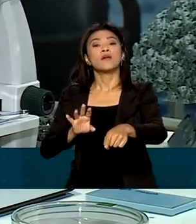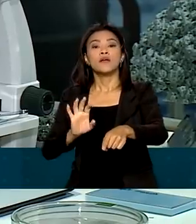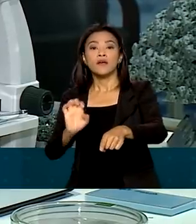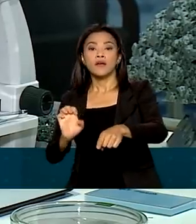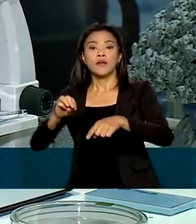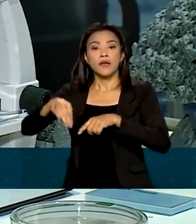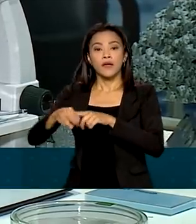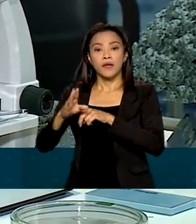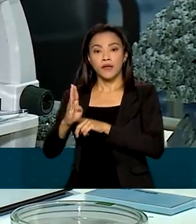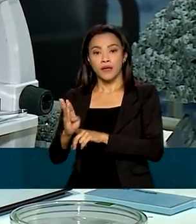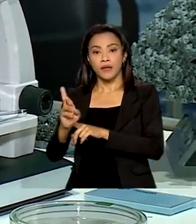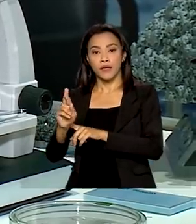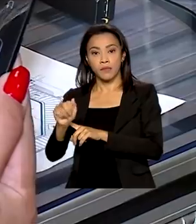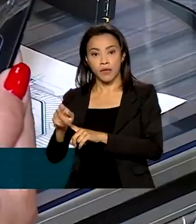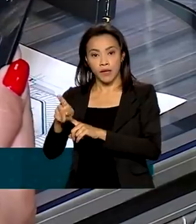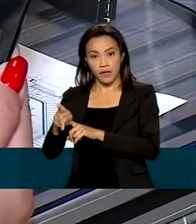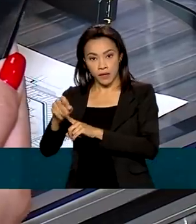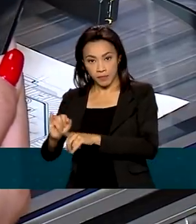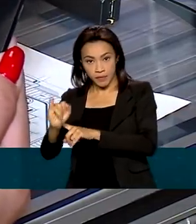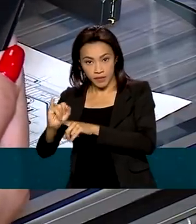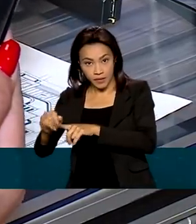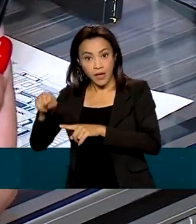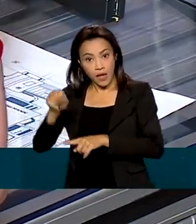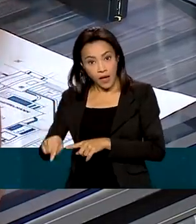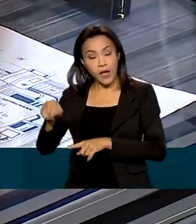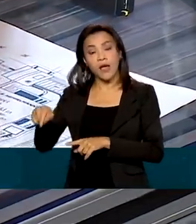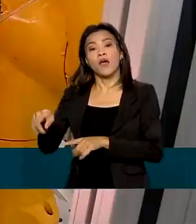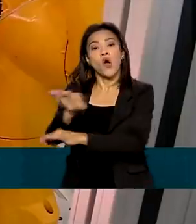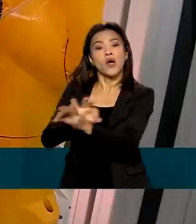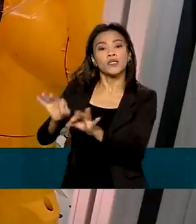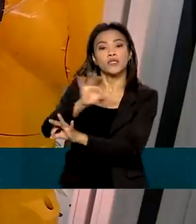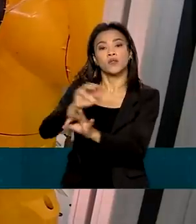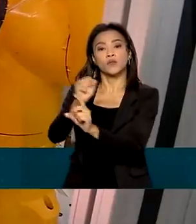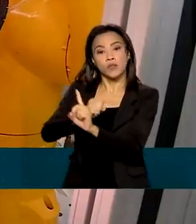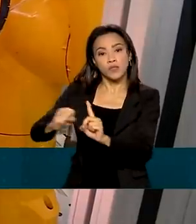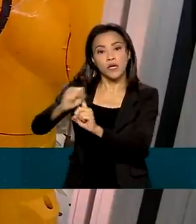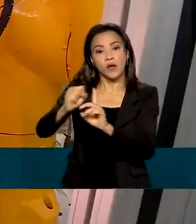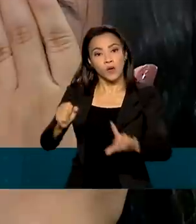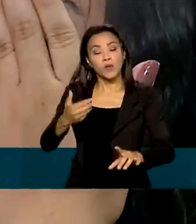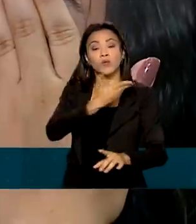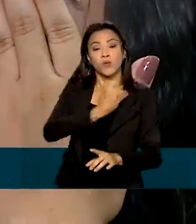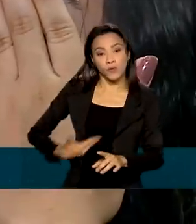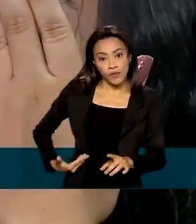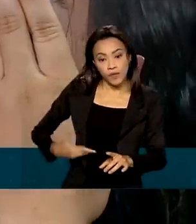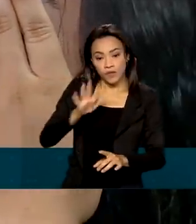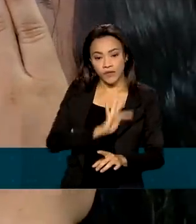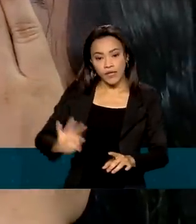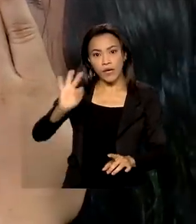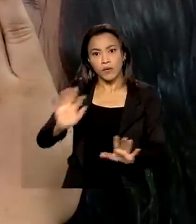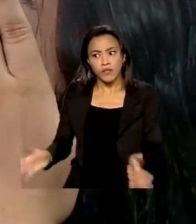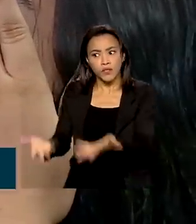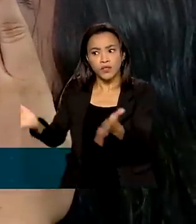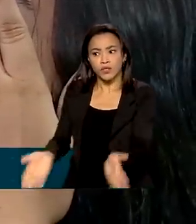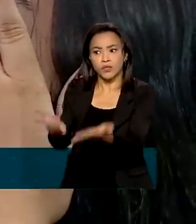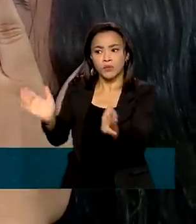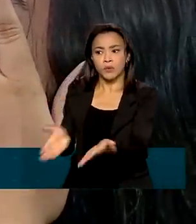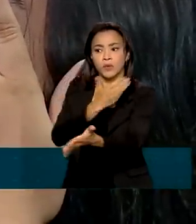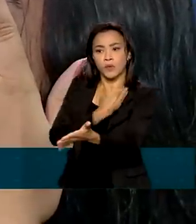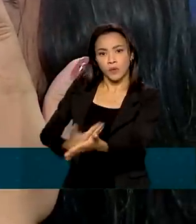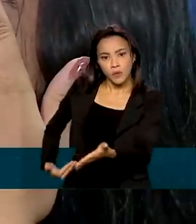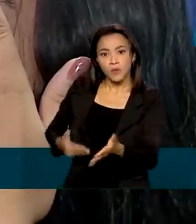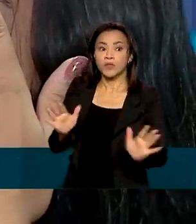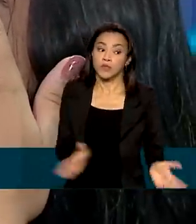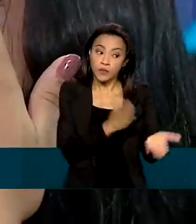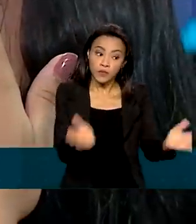é uma organização social do poder federal que estimula a cooperação pública e privada no desenvolvimento